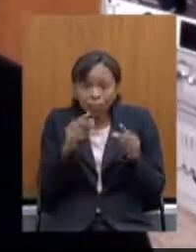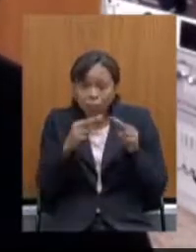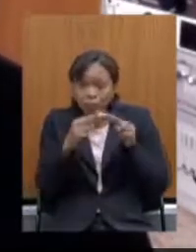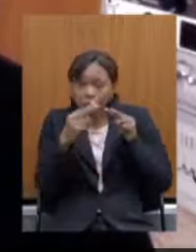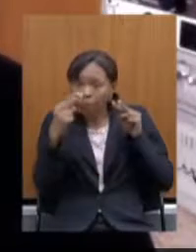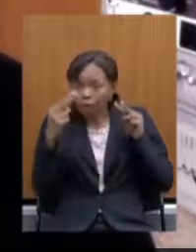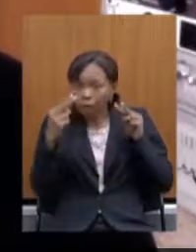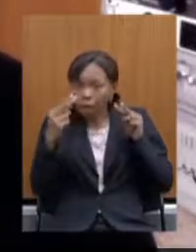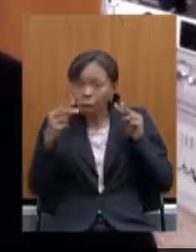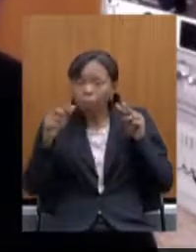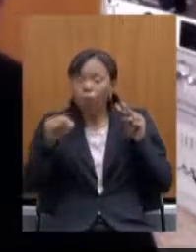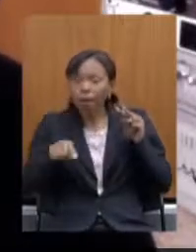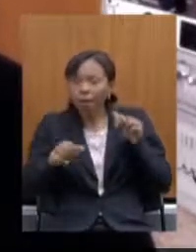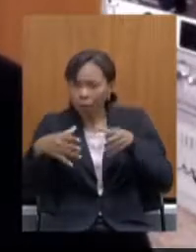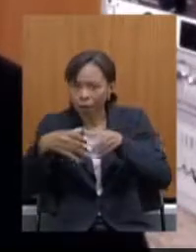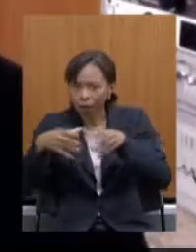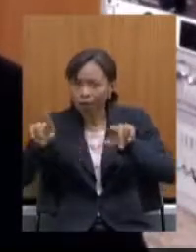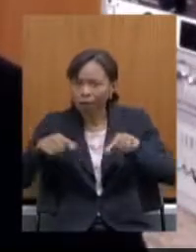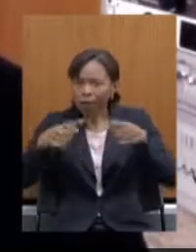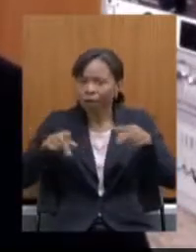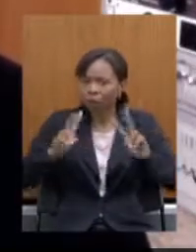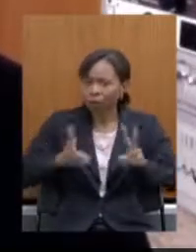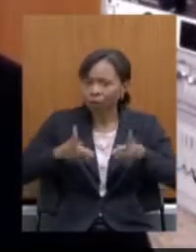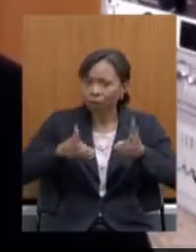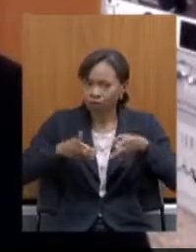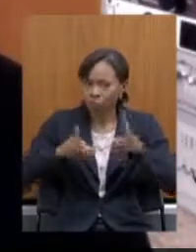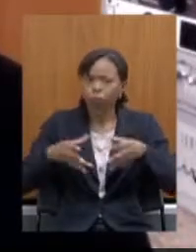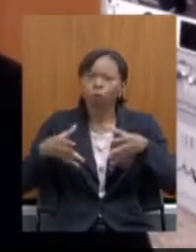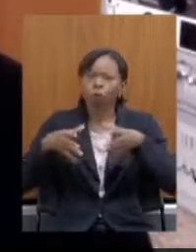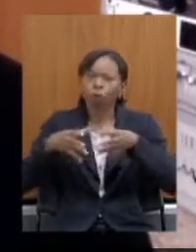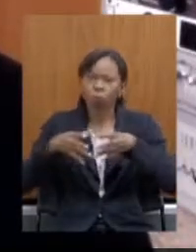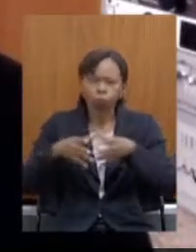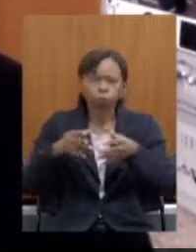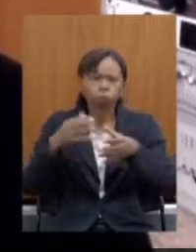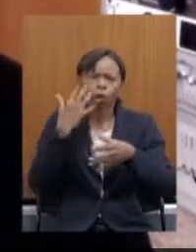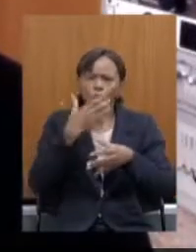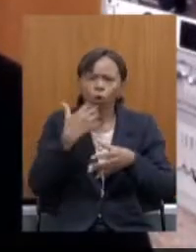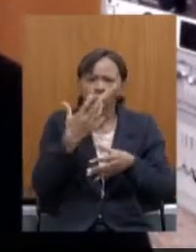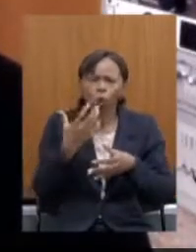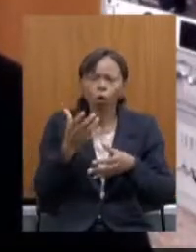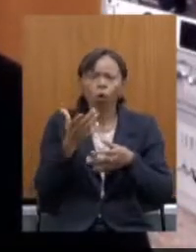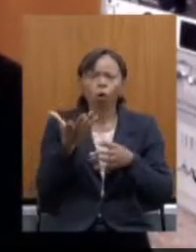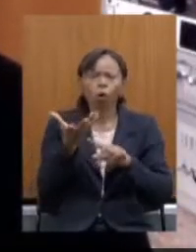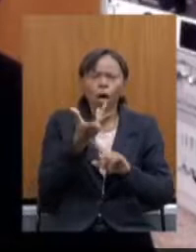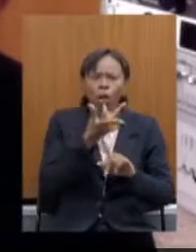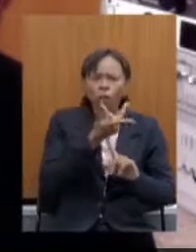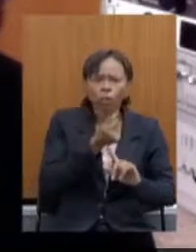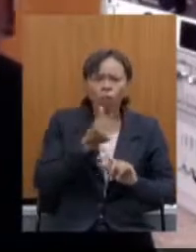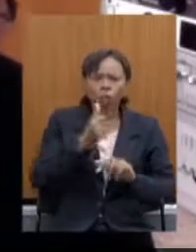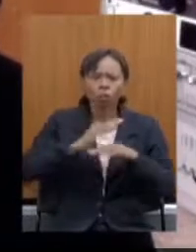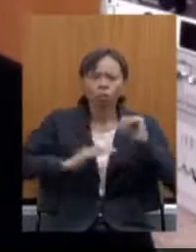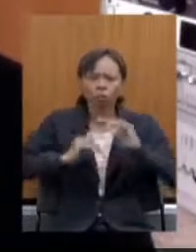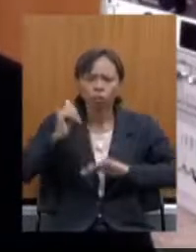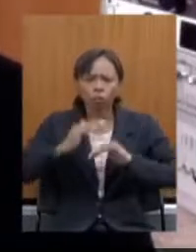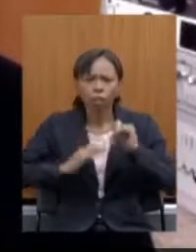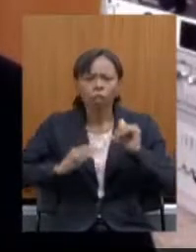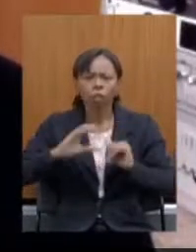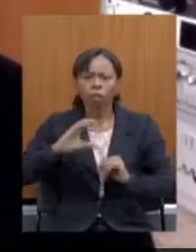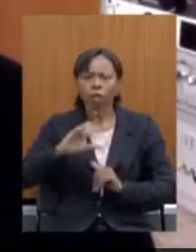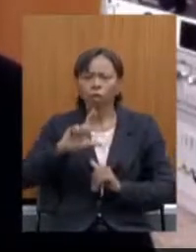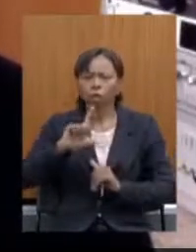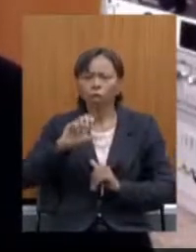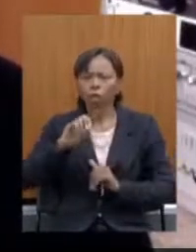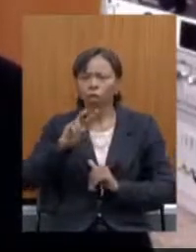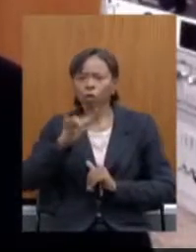não só a orquestra mas a orquestra os corpos artísticos da fundação Clóvis Salgado a